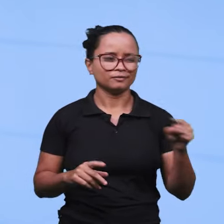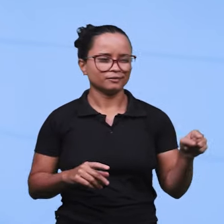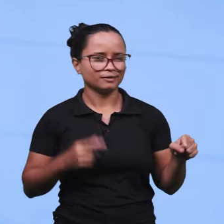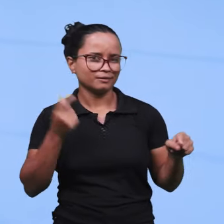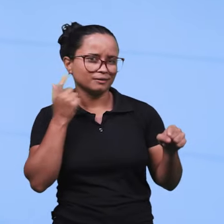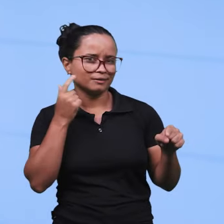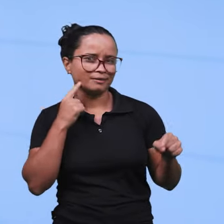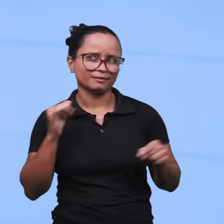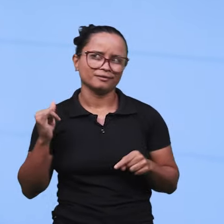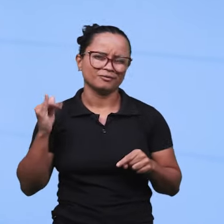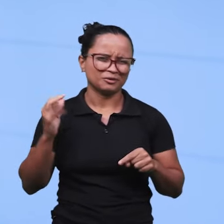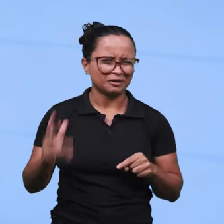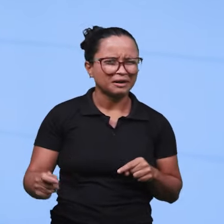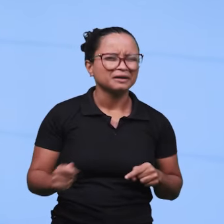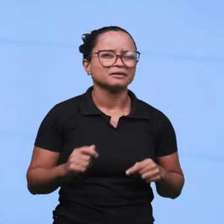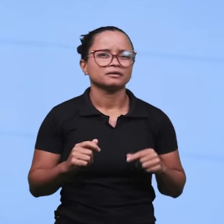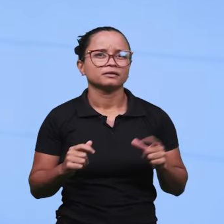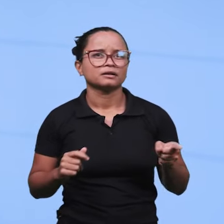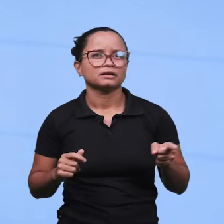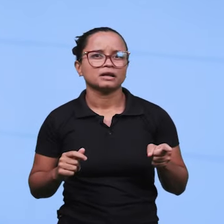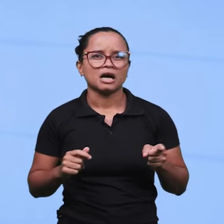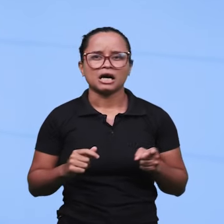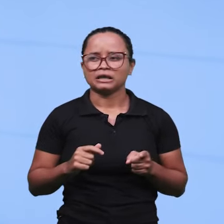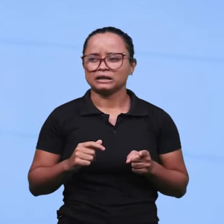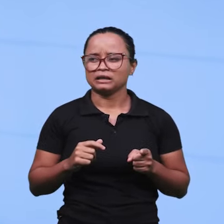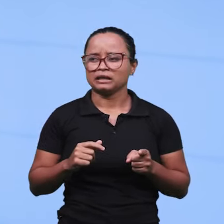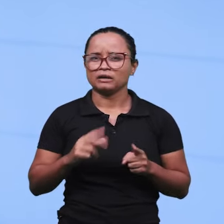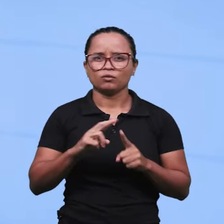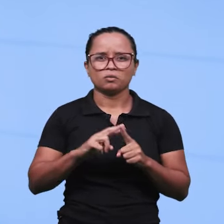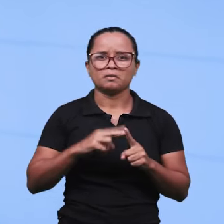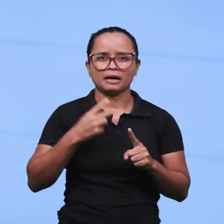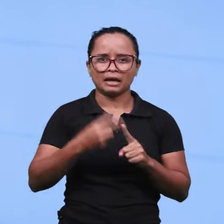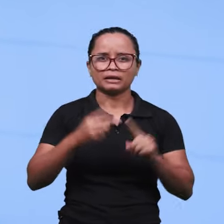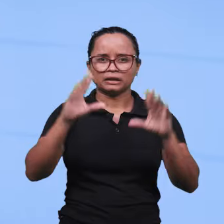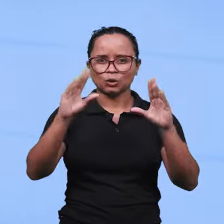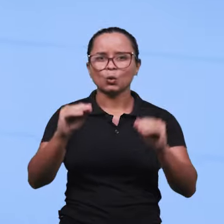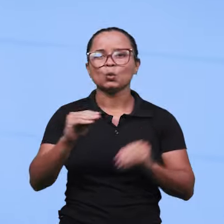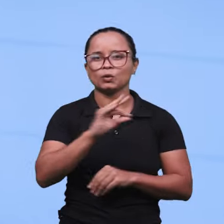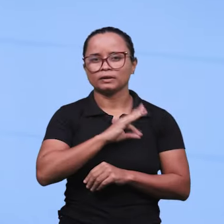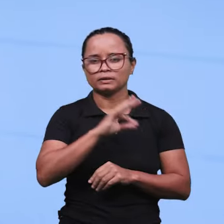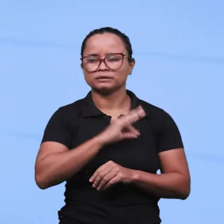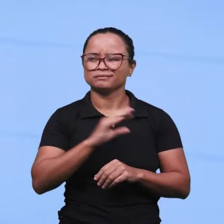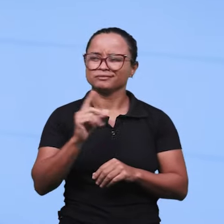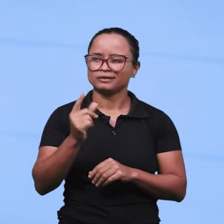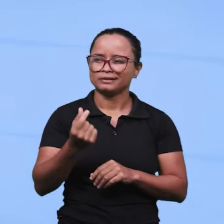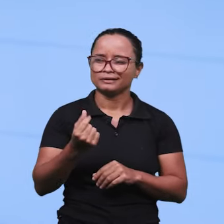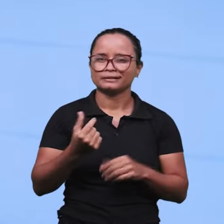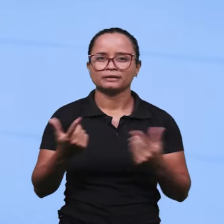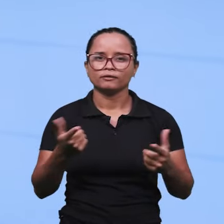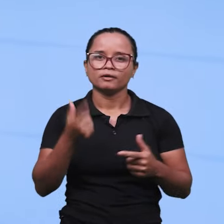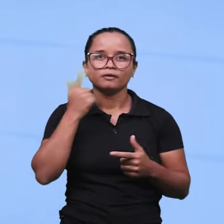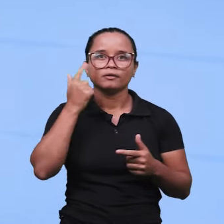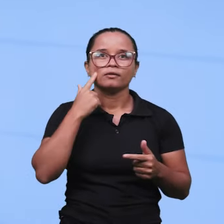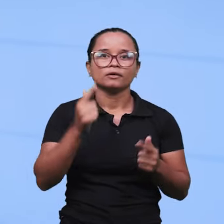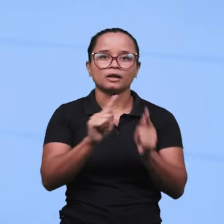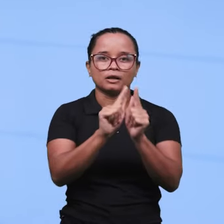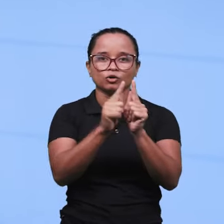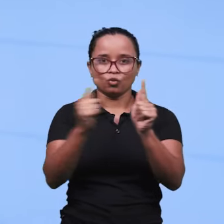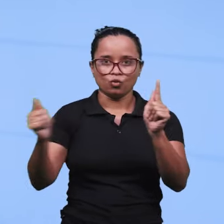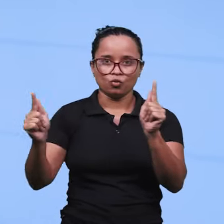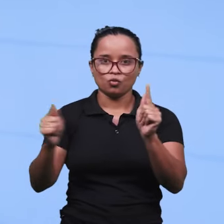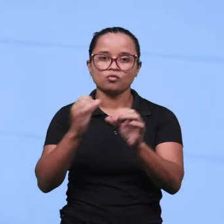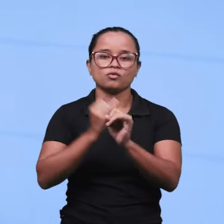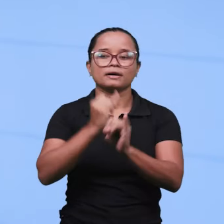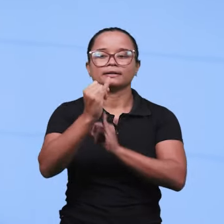mercado, está de madrugada, né? O adicional noturno, você vai procurar no sindicato, você vai colocar lá no Google, né? Vai